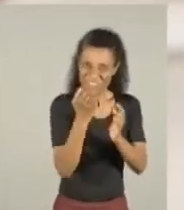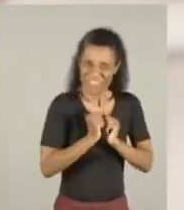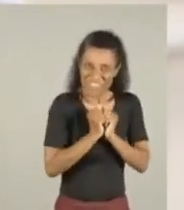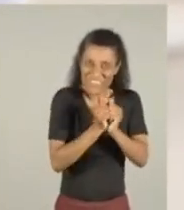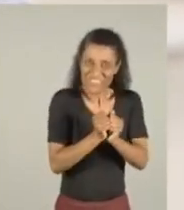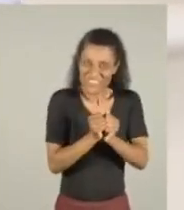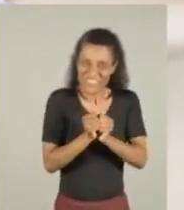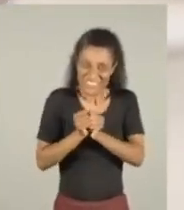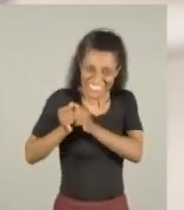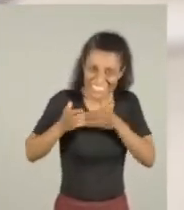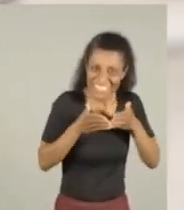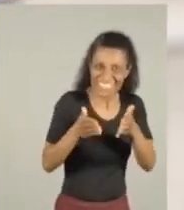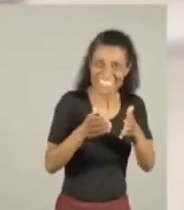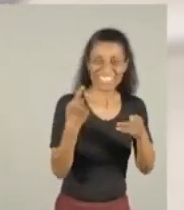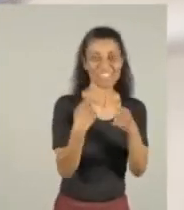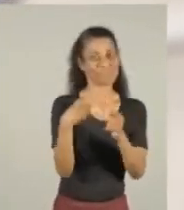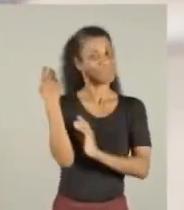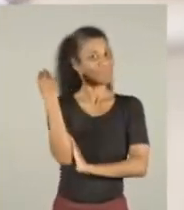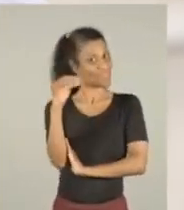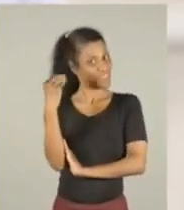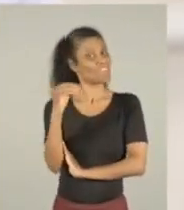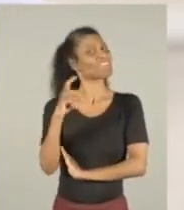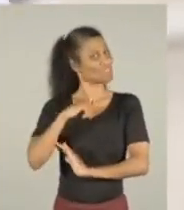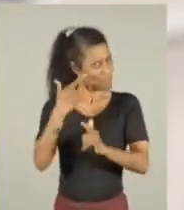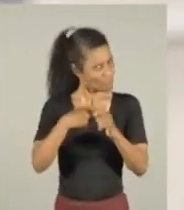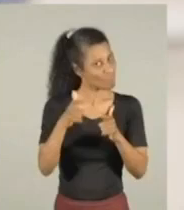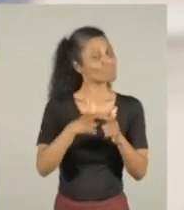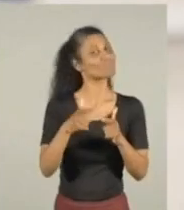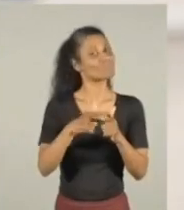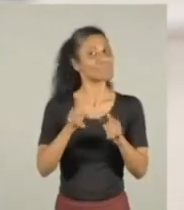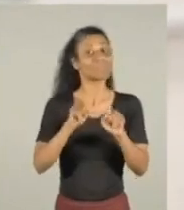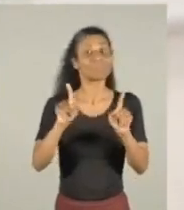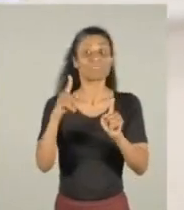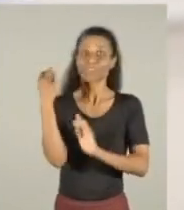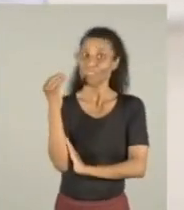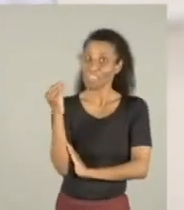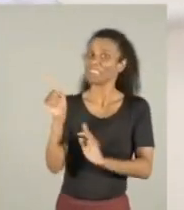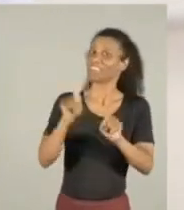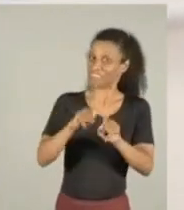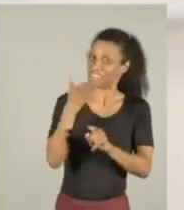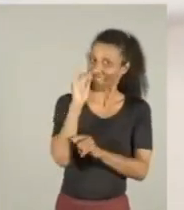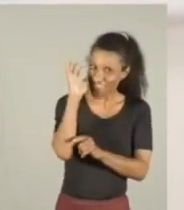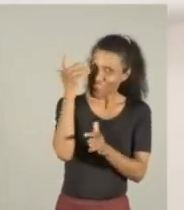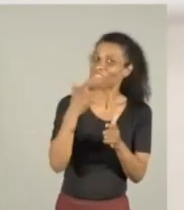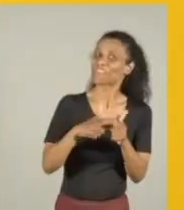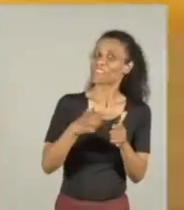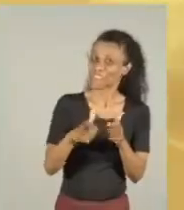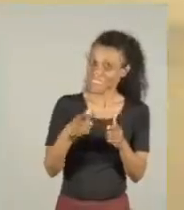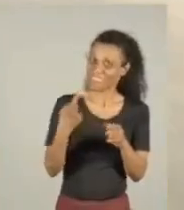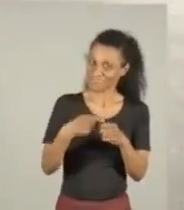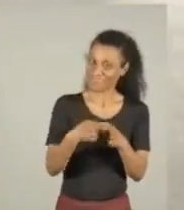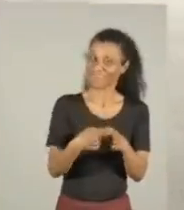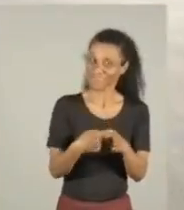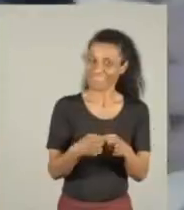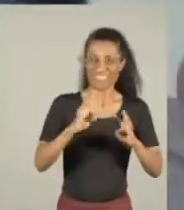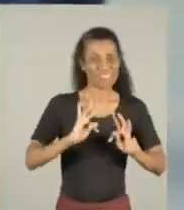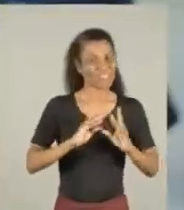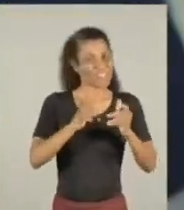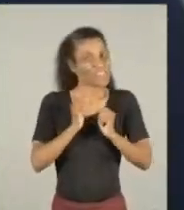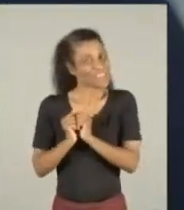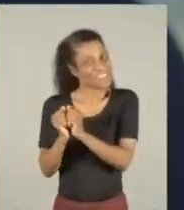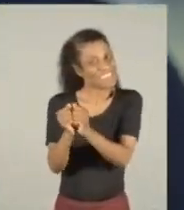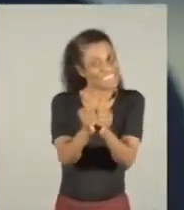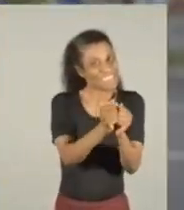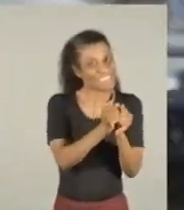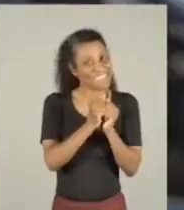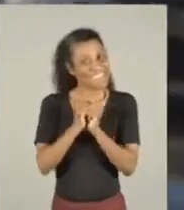Vem comigo nessa caminhada, porque Porto Alegre tem problemas, mas Porto Alegre tem solução. Tamo